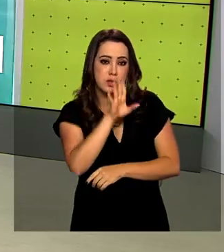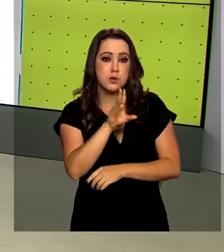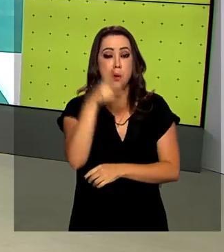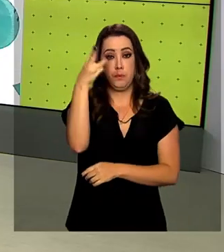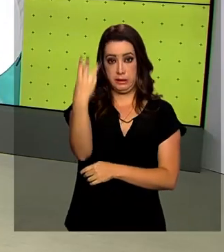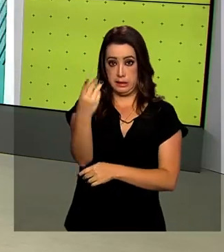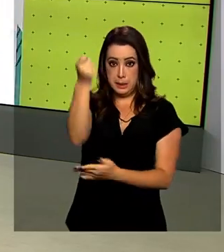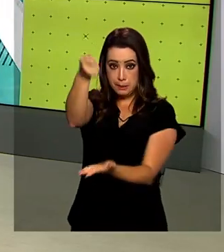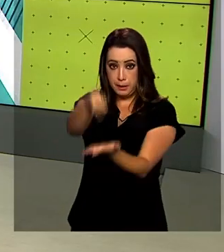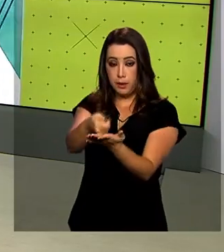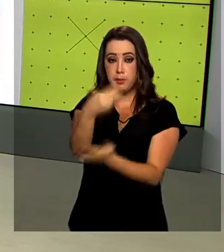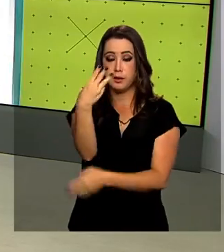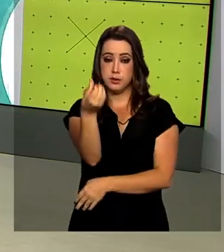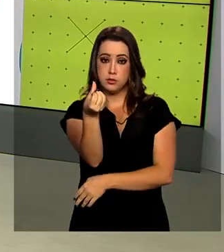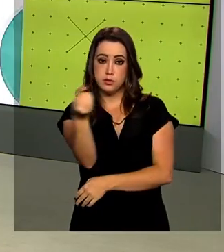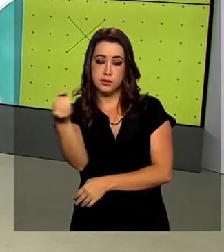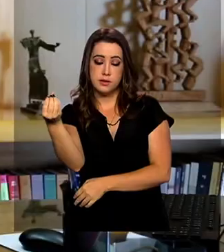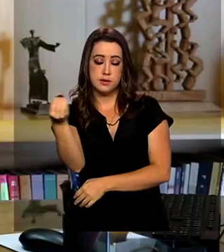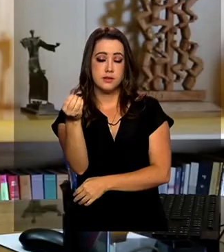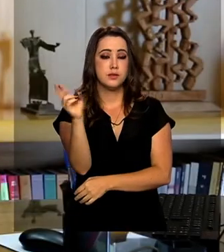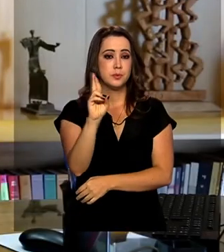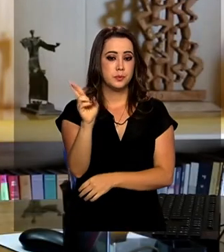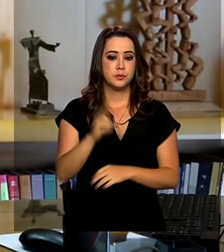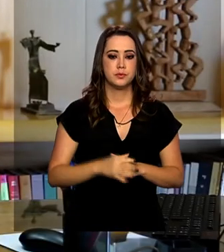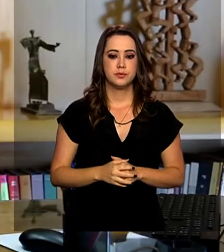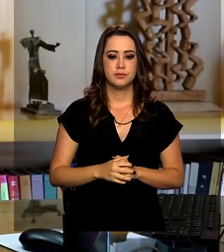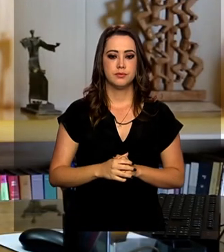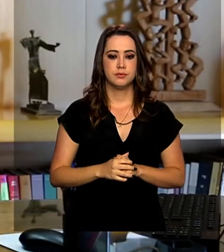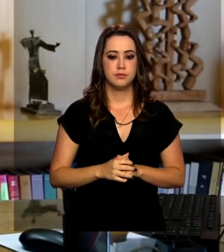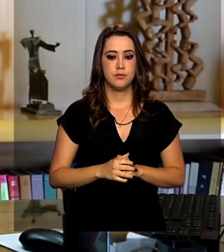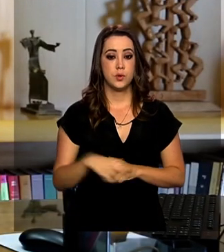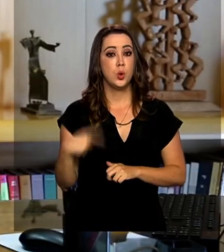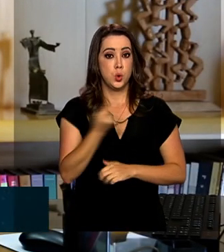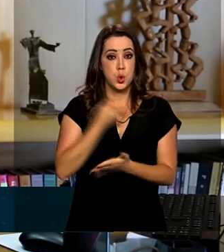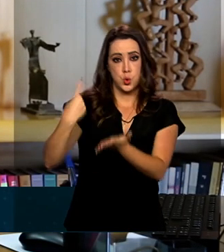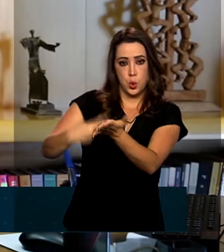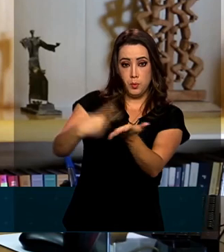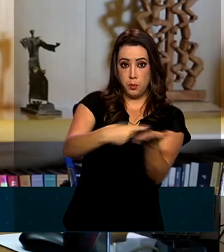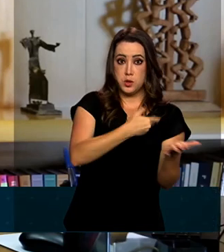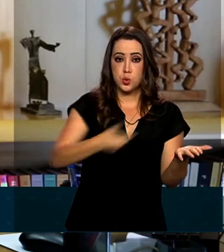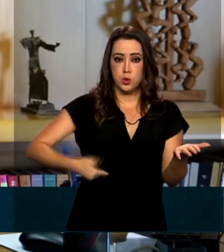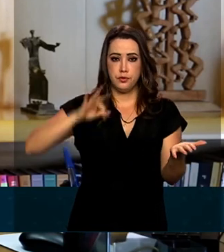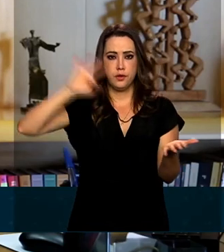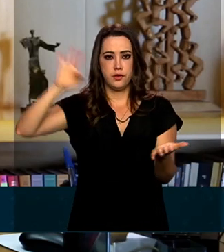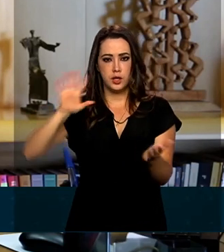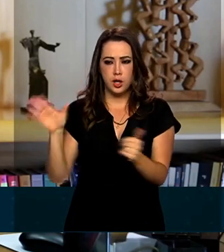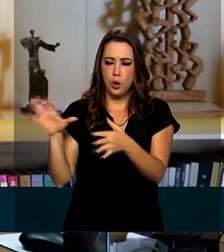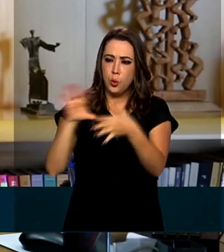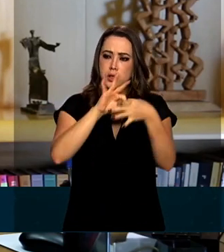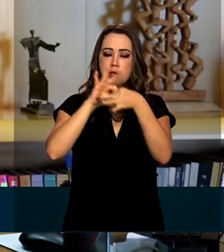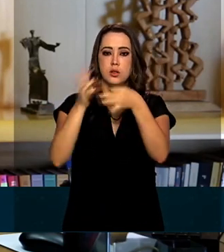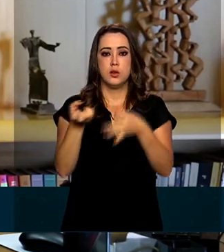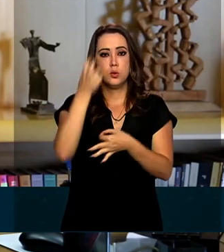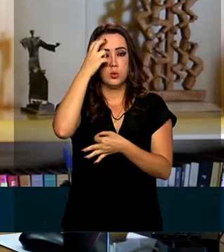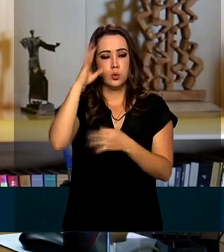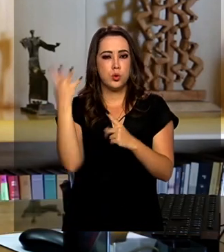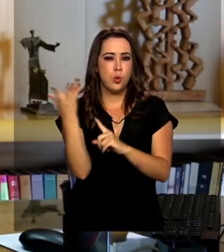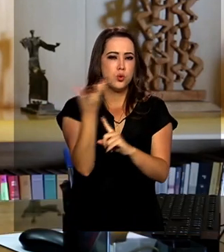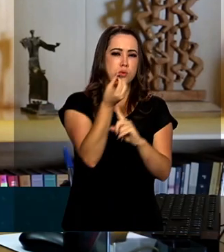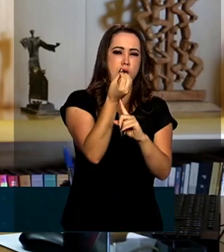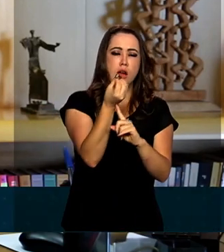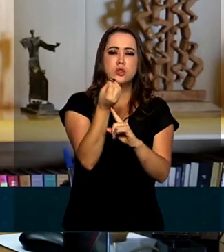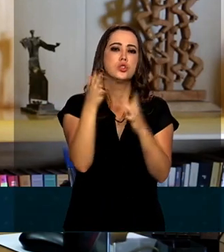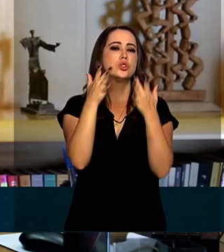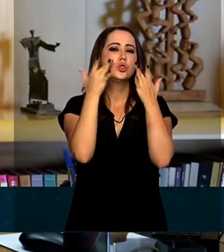parcelas de 600 reais. Venho reforçar o compromisso do governo federal com a cultura e com os artistas de todo o Brasil.